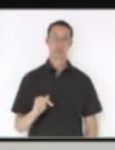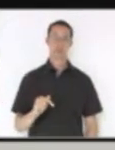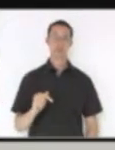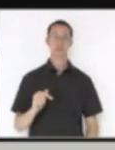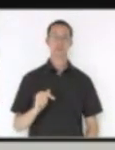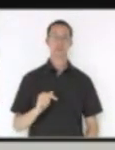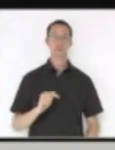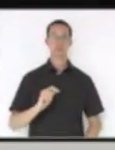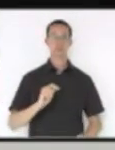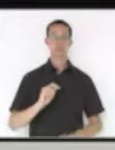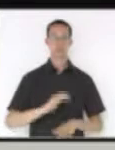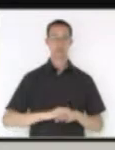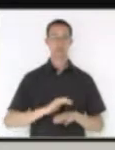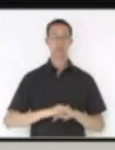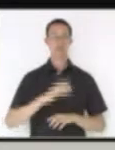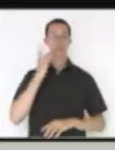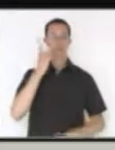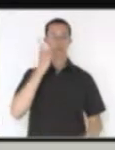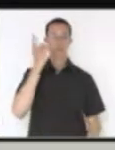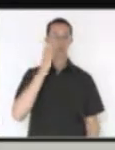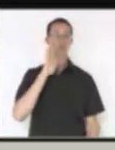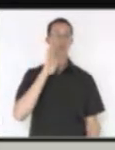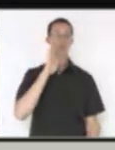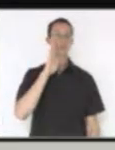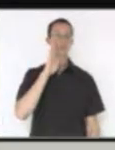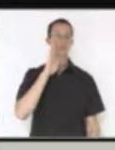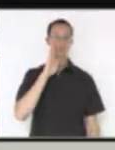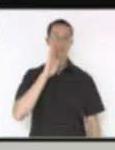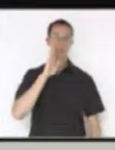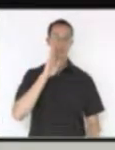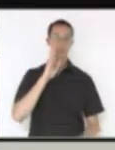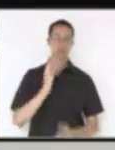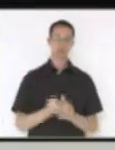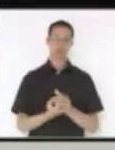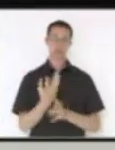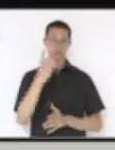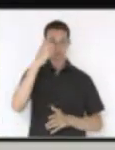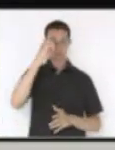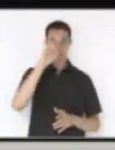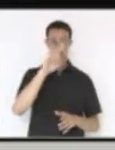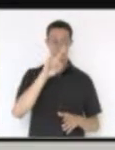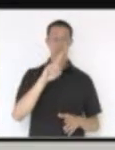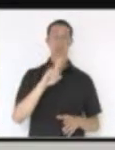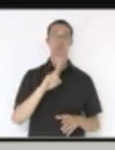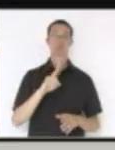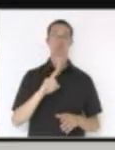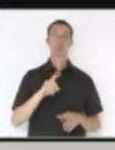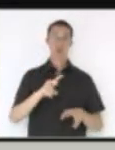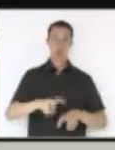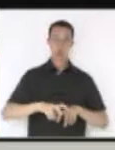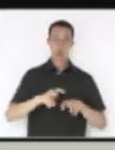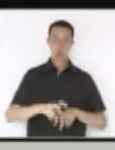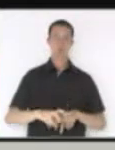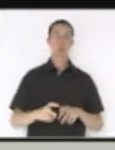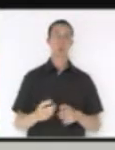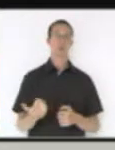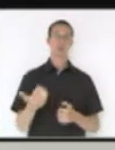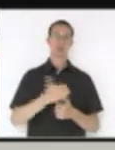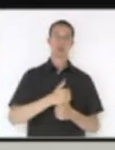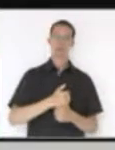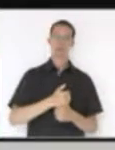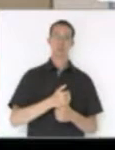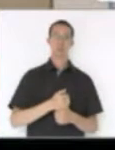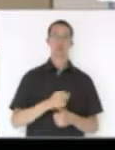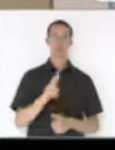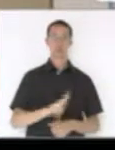autoria do deputado Nilson Berlanda institui o dia estadual do reflorestamento e uso consciente da